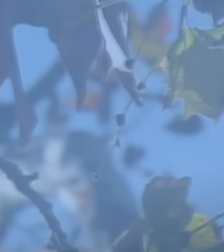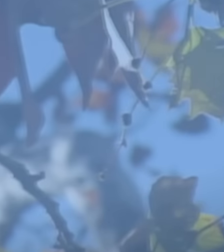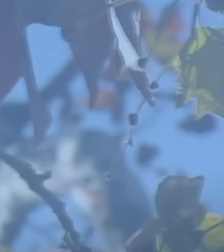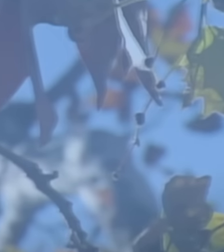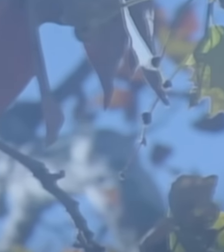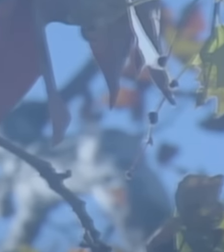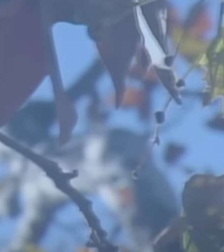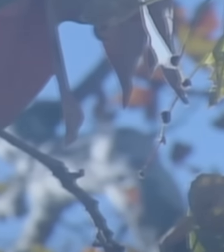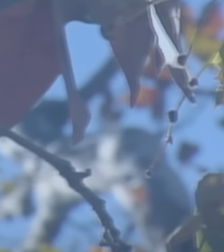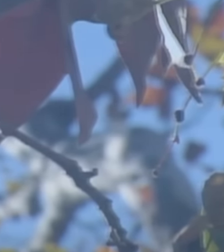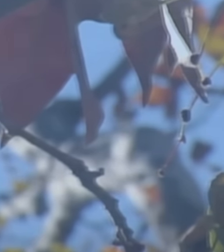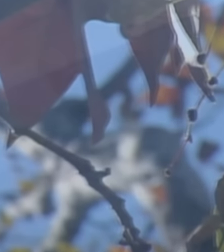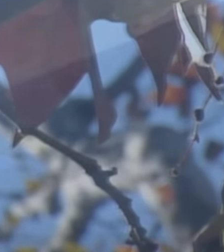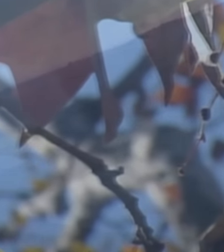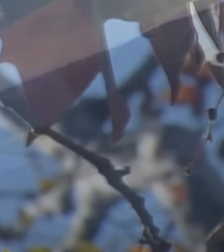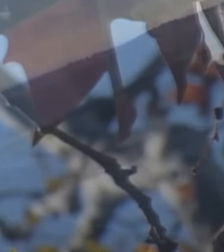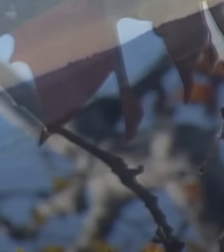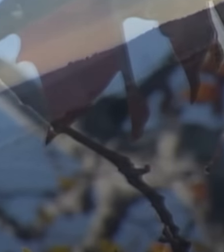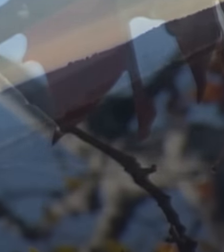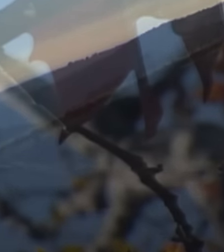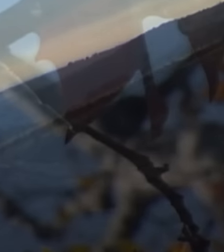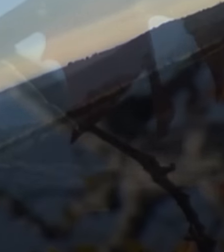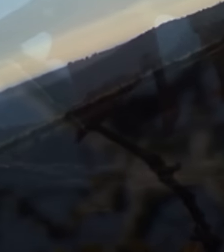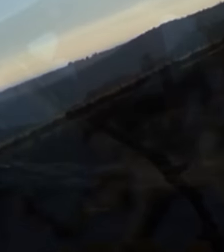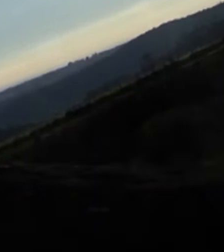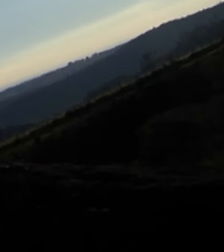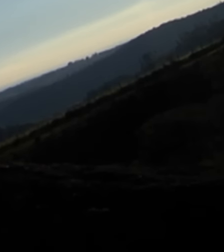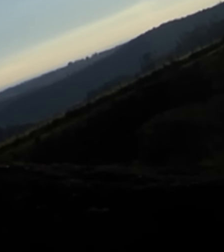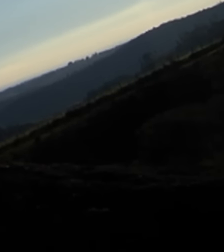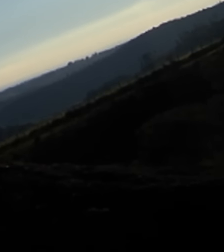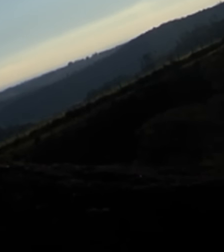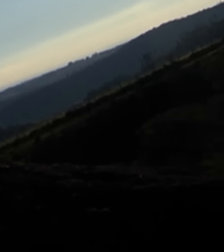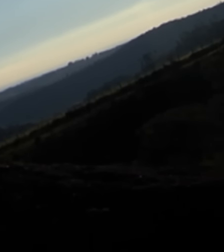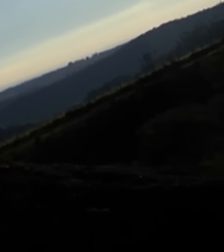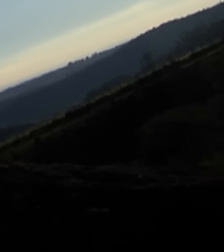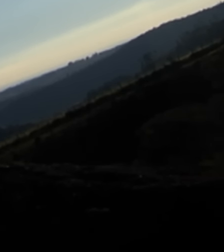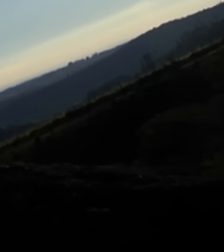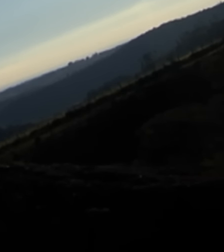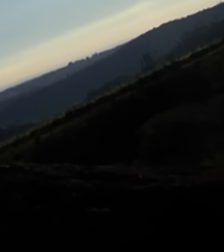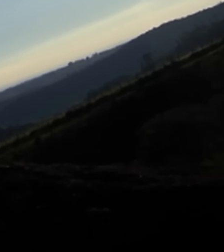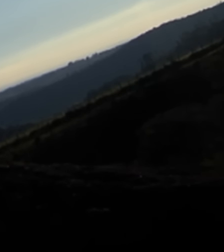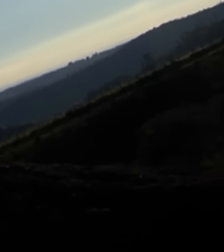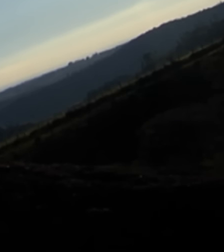alguns assim conseguem